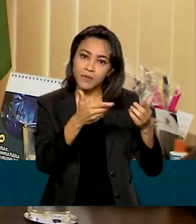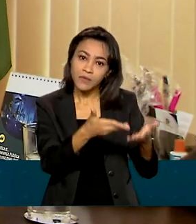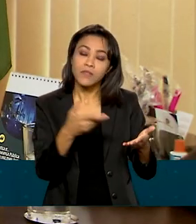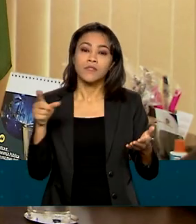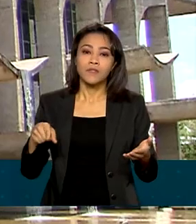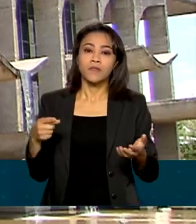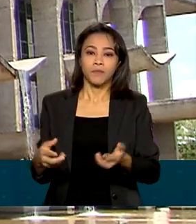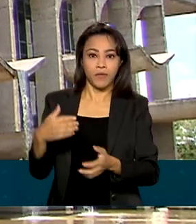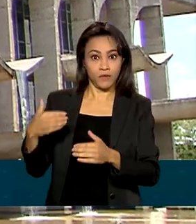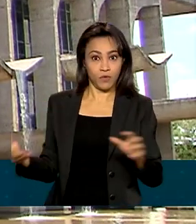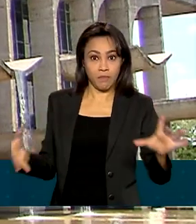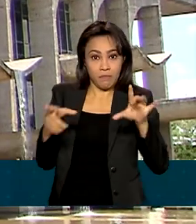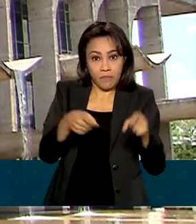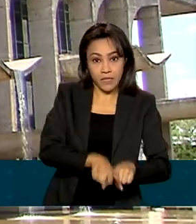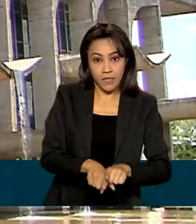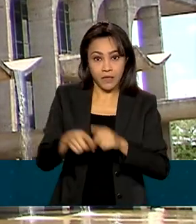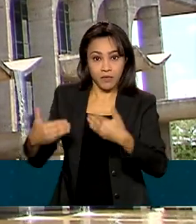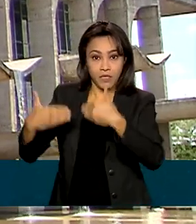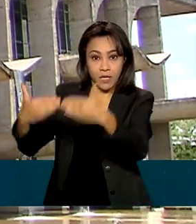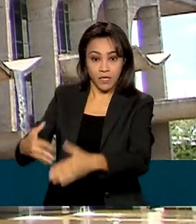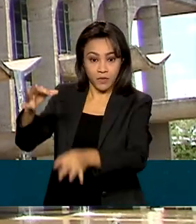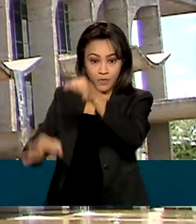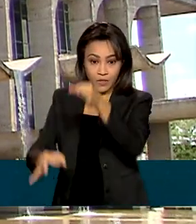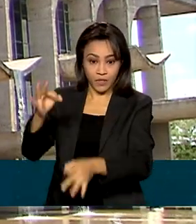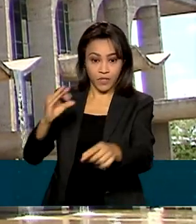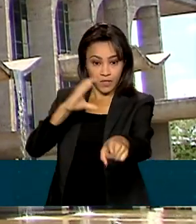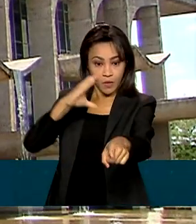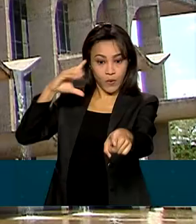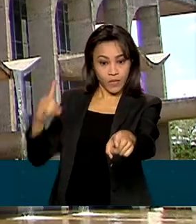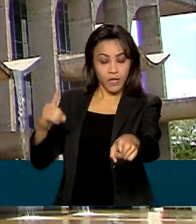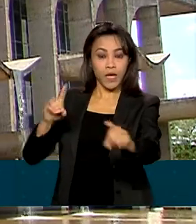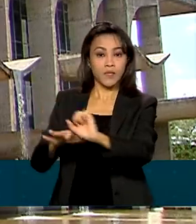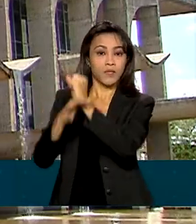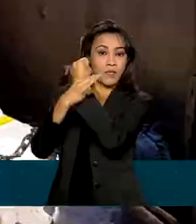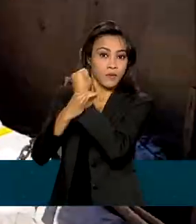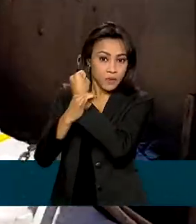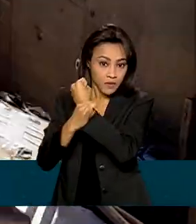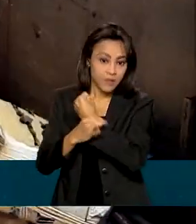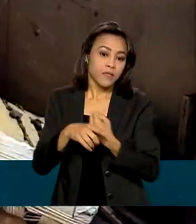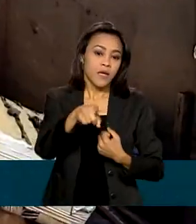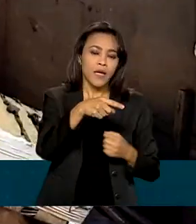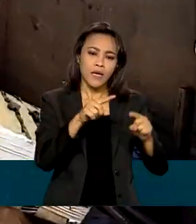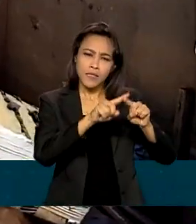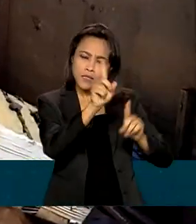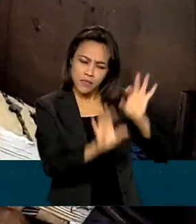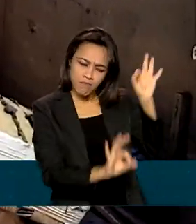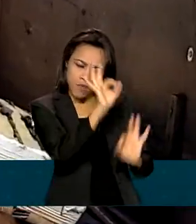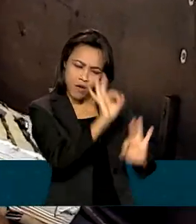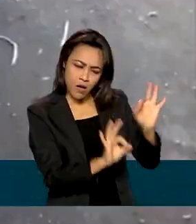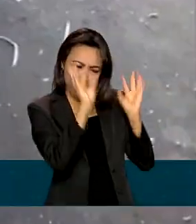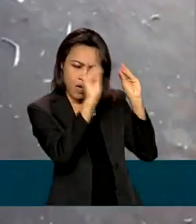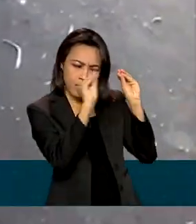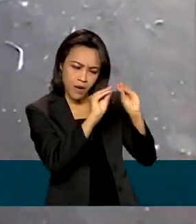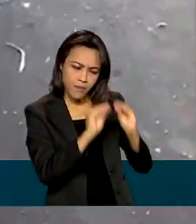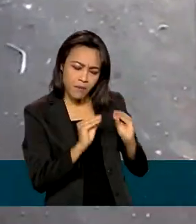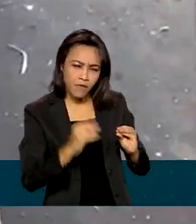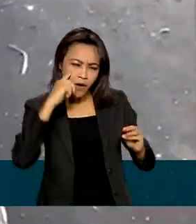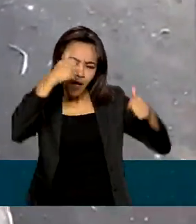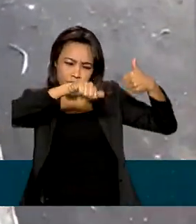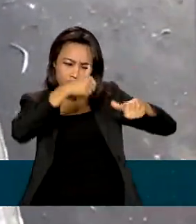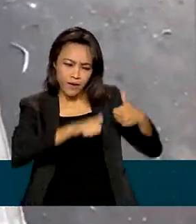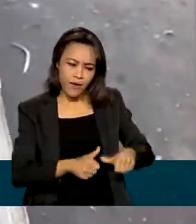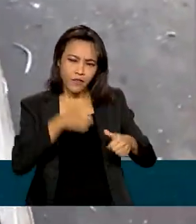pela Senad. Coordenado pelo Ministério da Justiça e Segurança Pública, o plano foi analisado, votado e